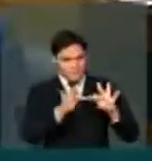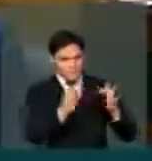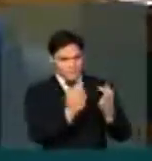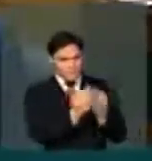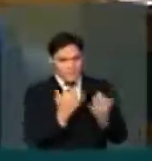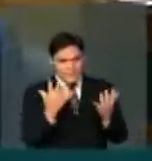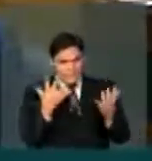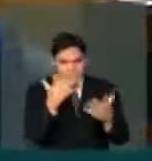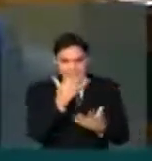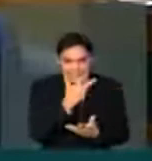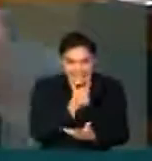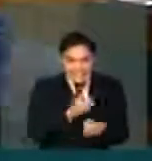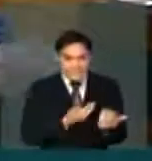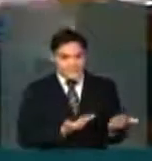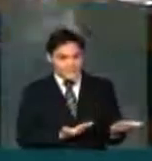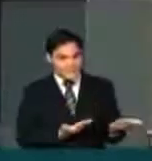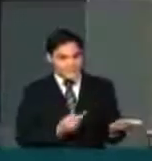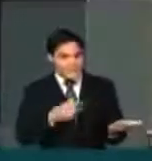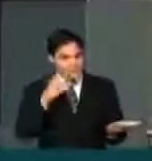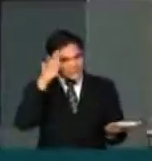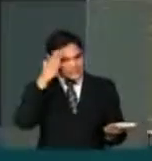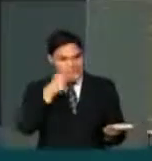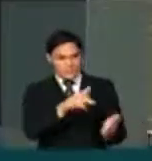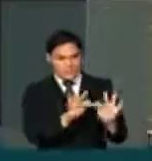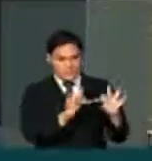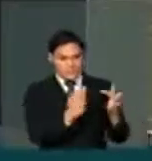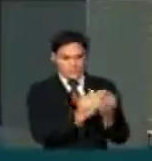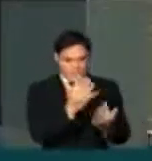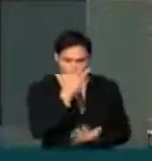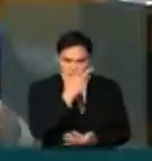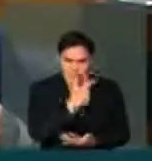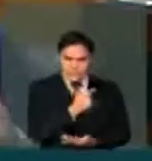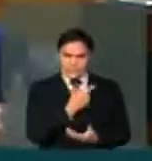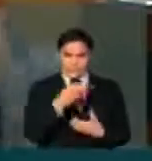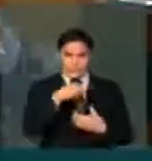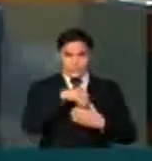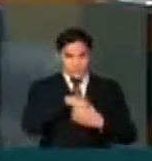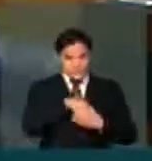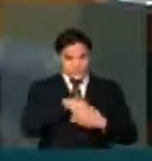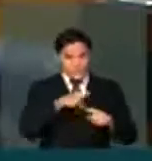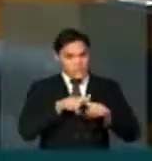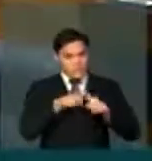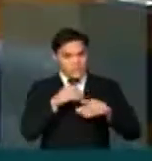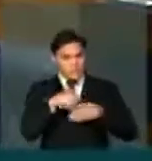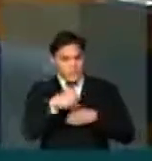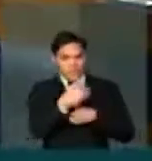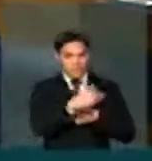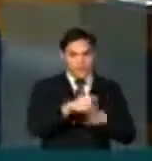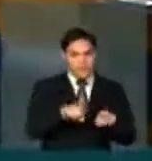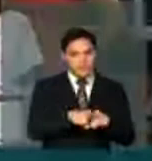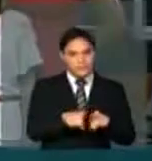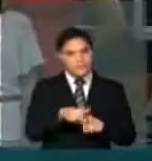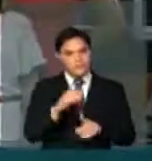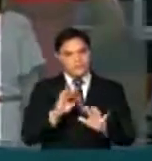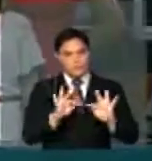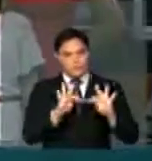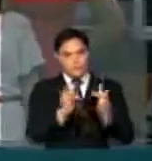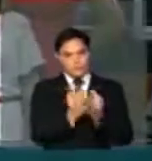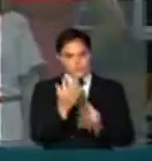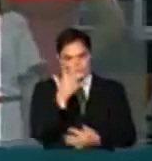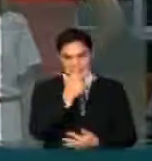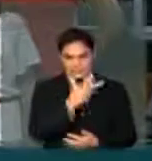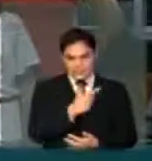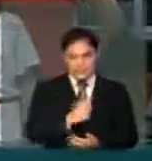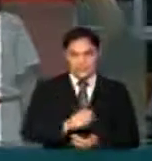assim. sabia que a sua família era linda por dentro, mas não é por fora também. Então, eu fico